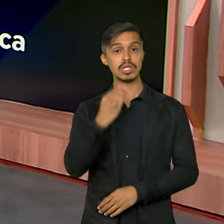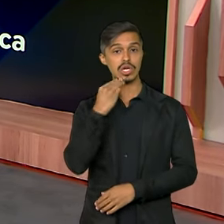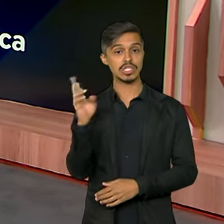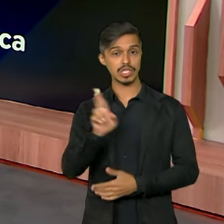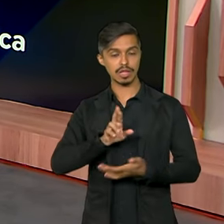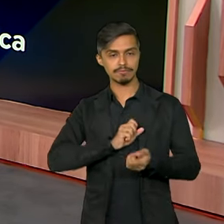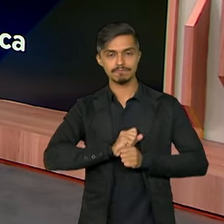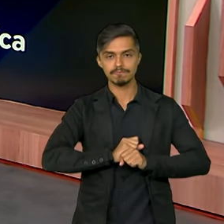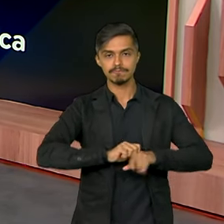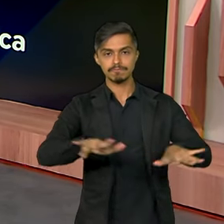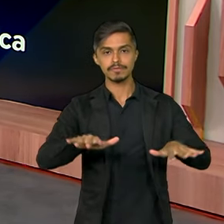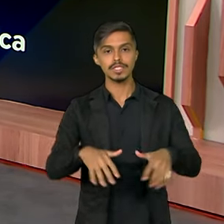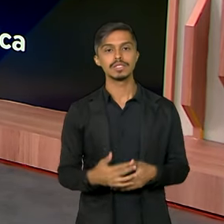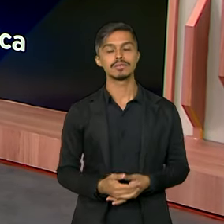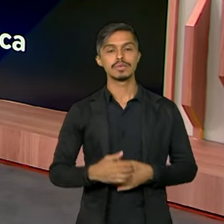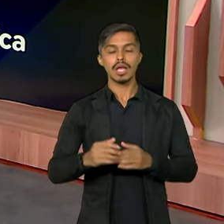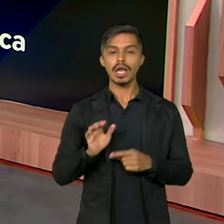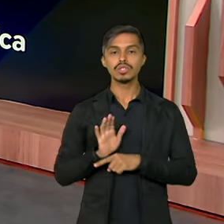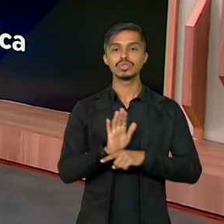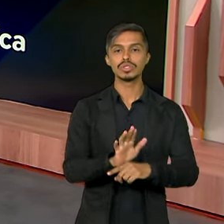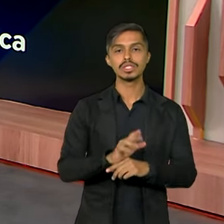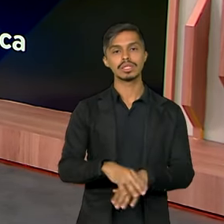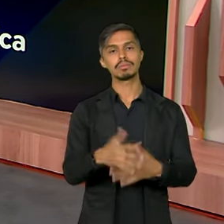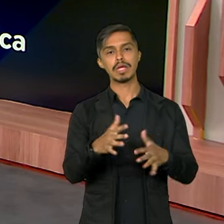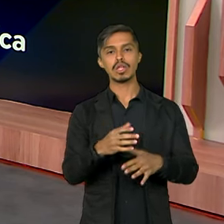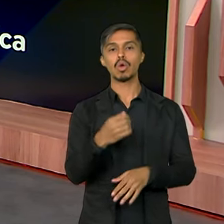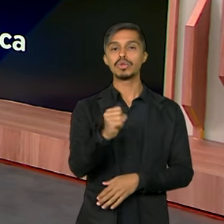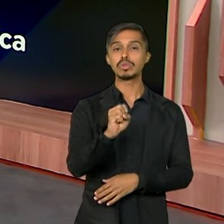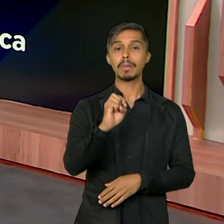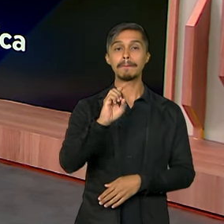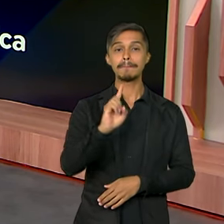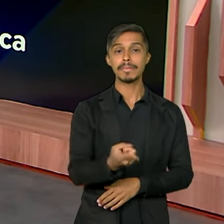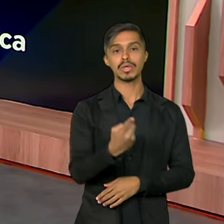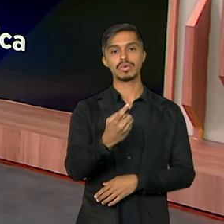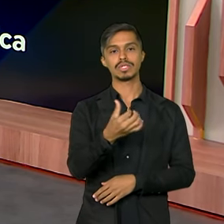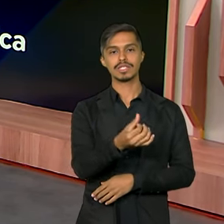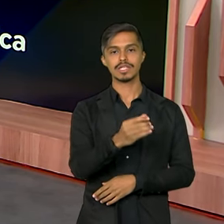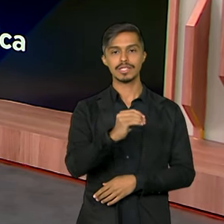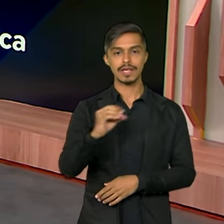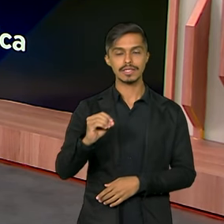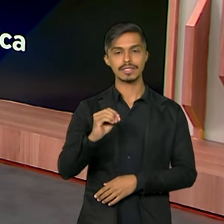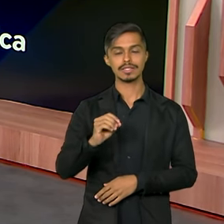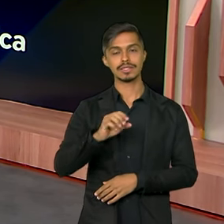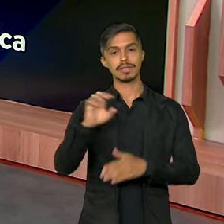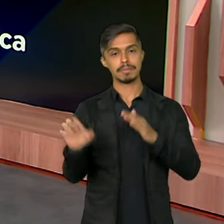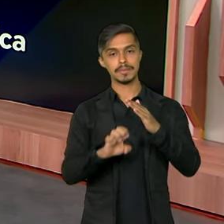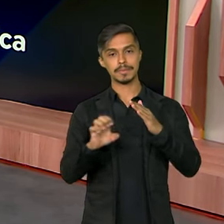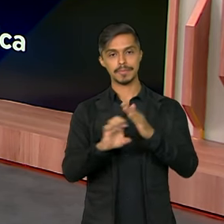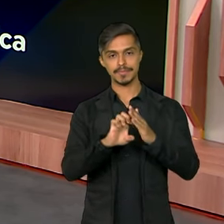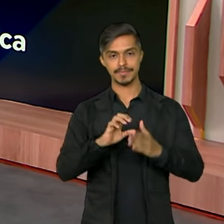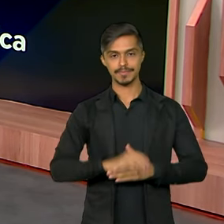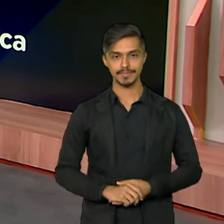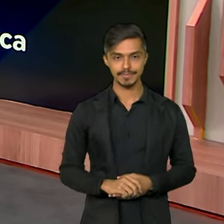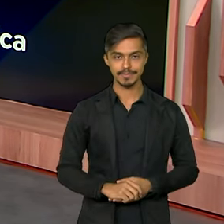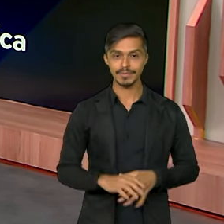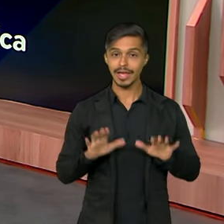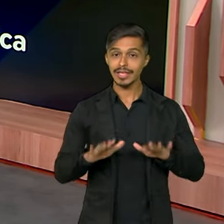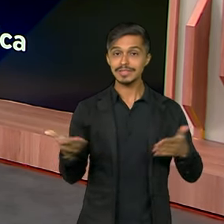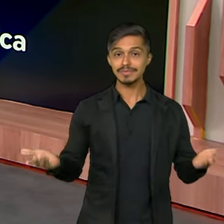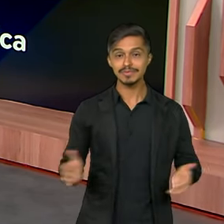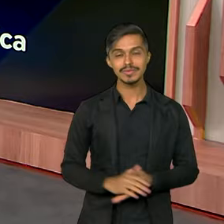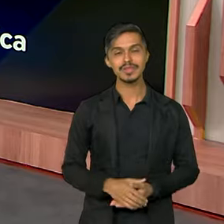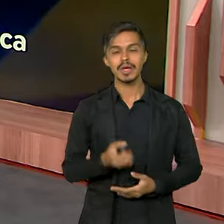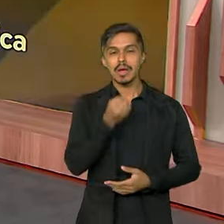foram repassados, beneficiando cerca de 8.600 empresas. É isso,